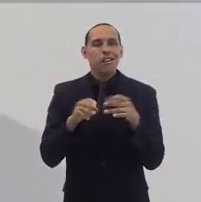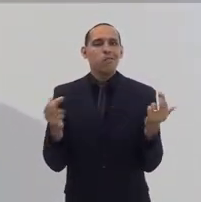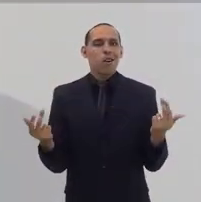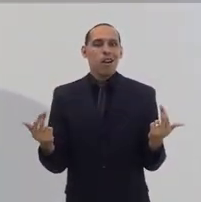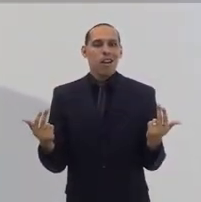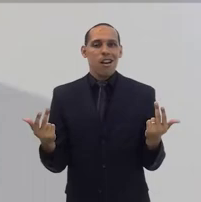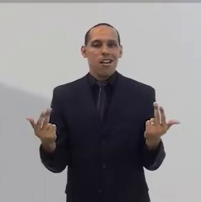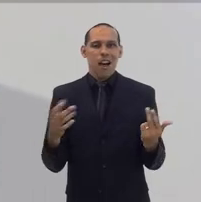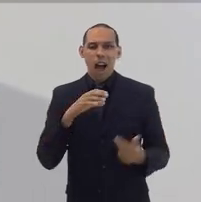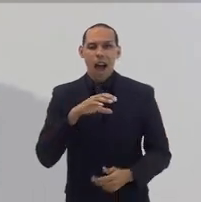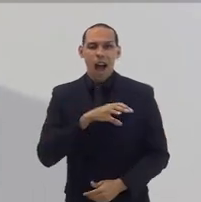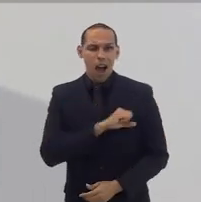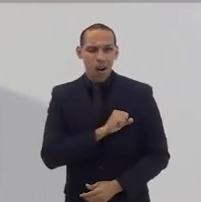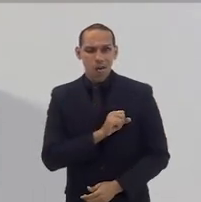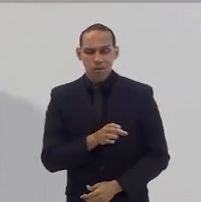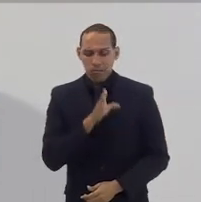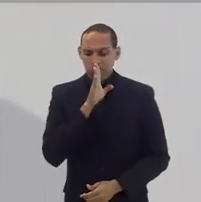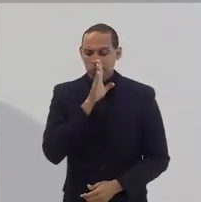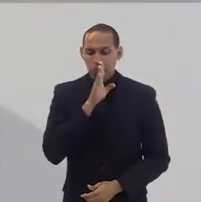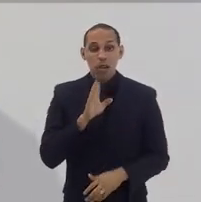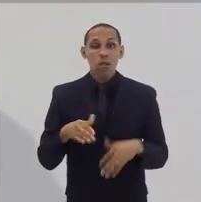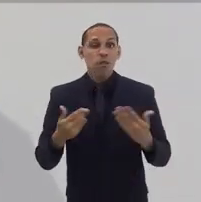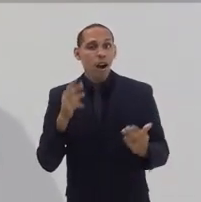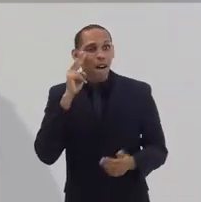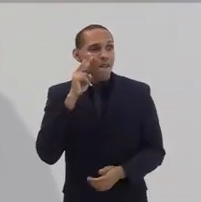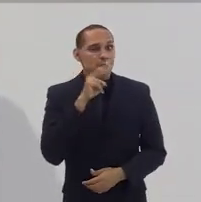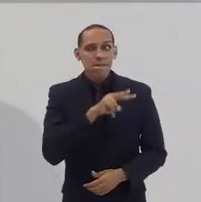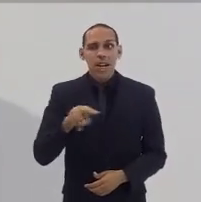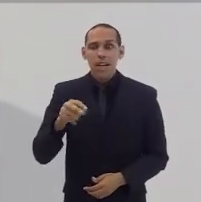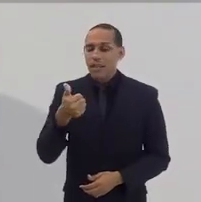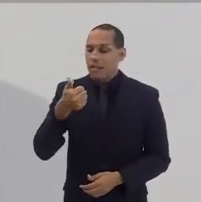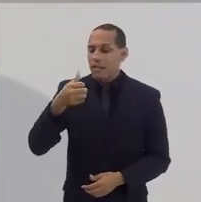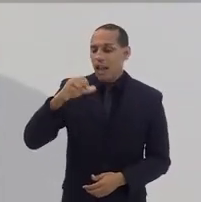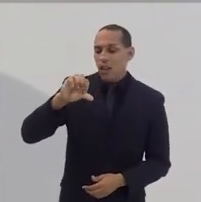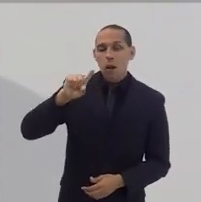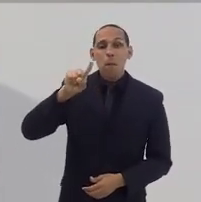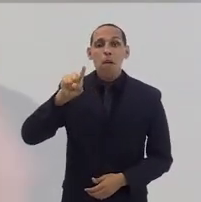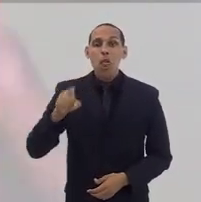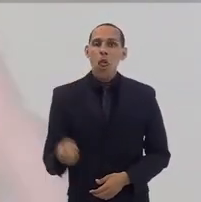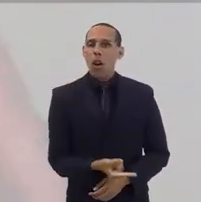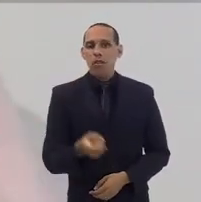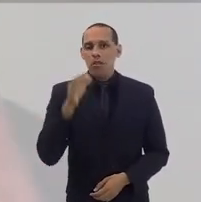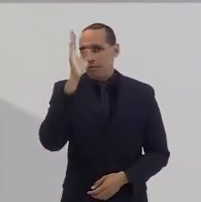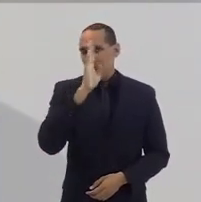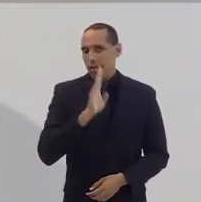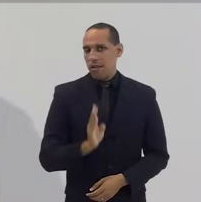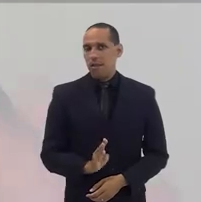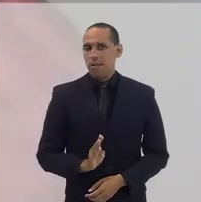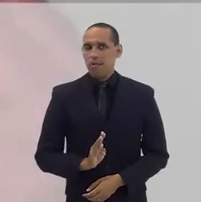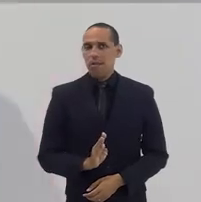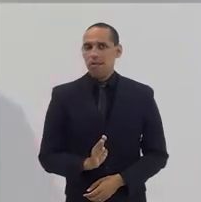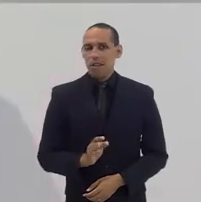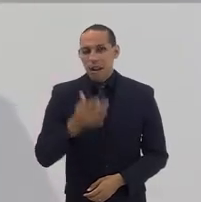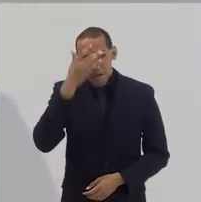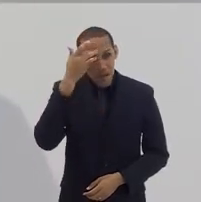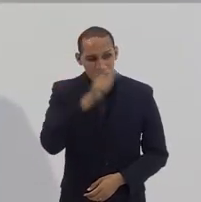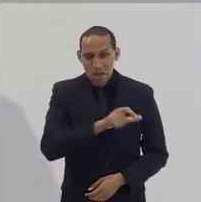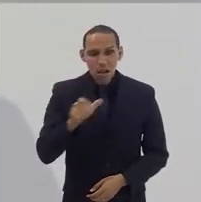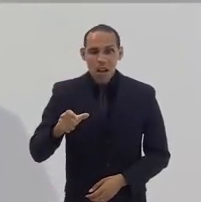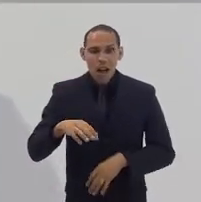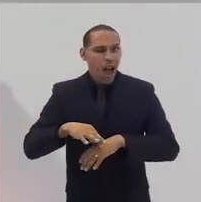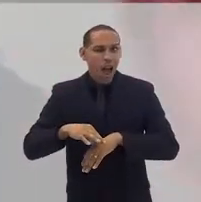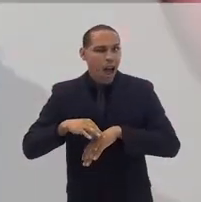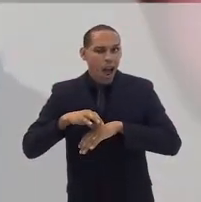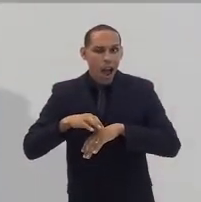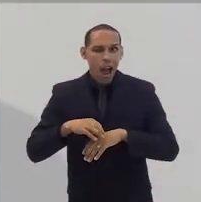O amor também não vai ficar em silêncio diante do fato que 19 milhões de brasileiros, pessoas de carne